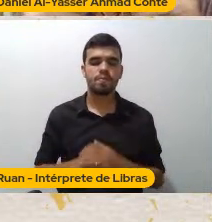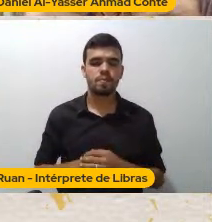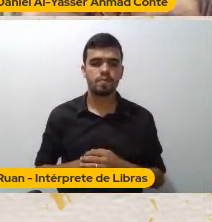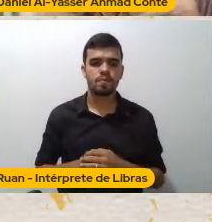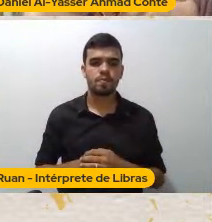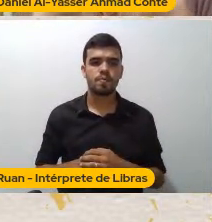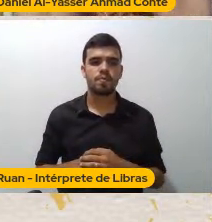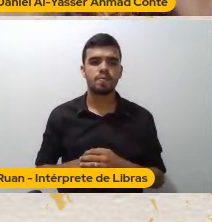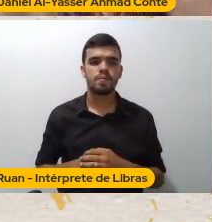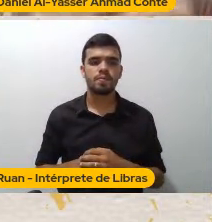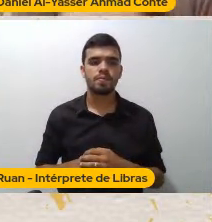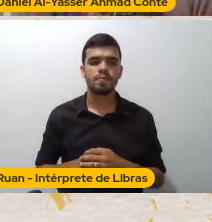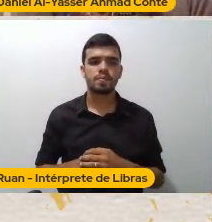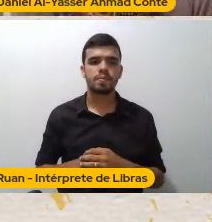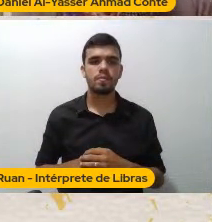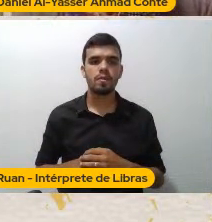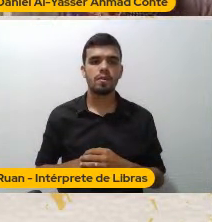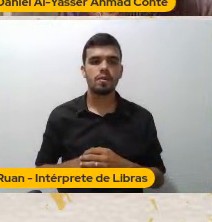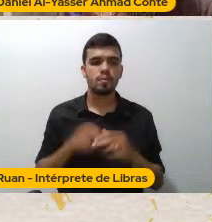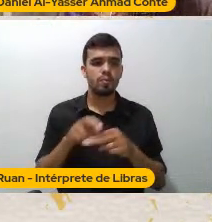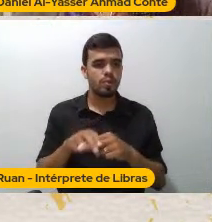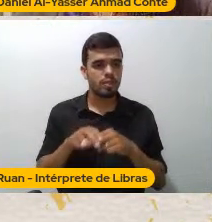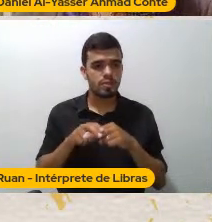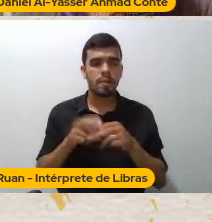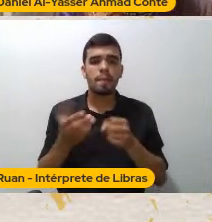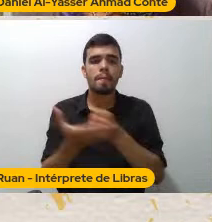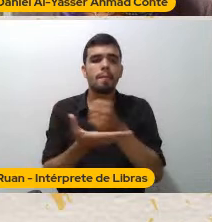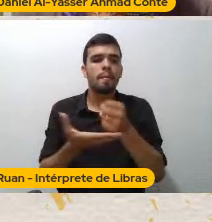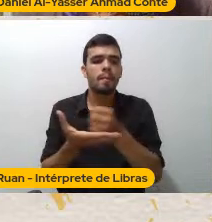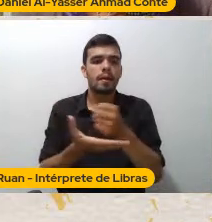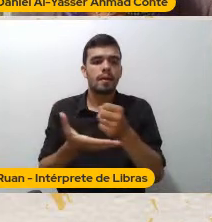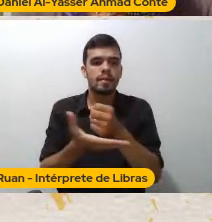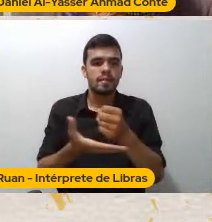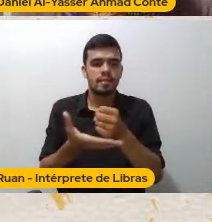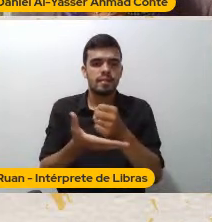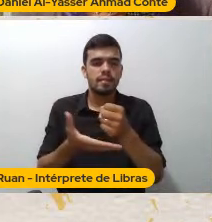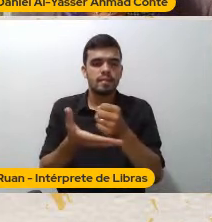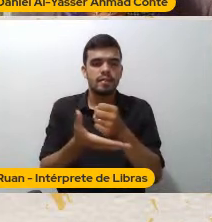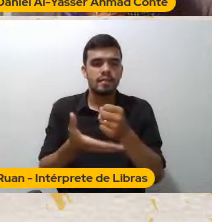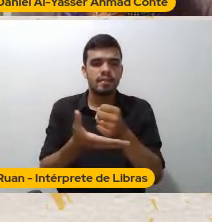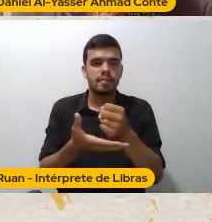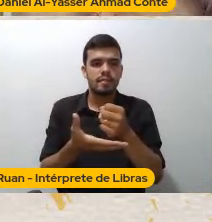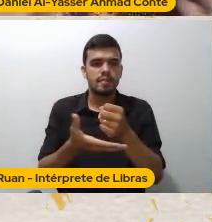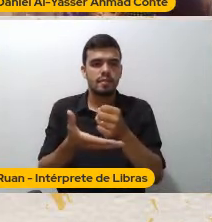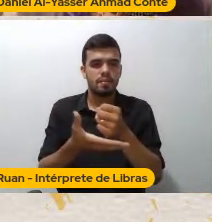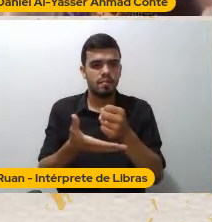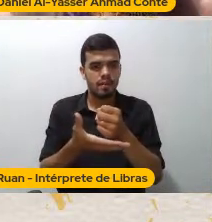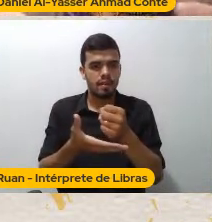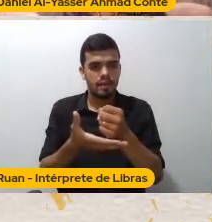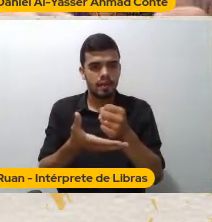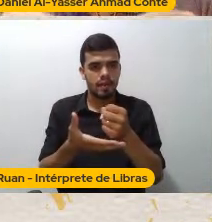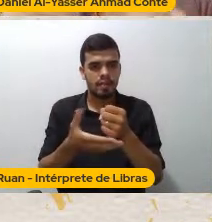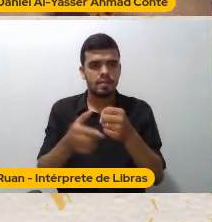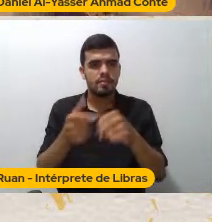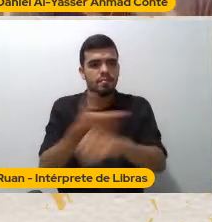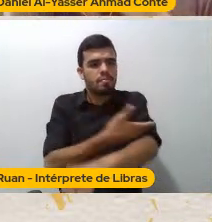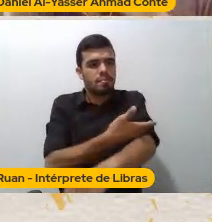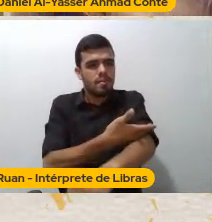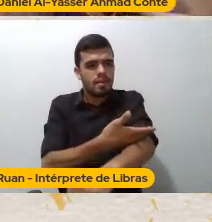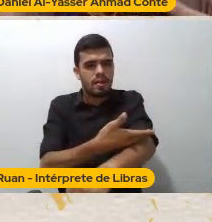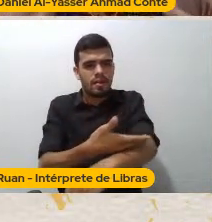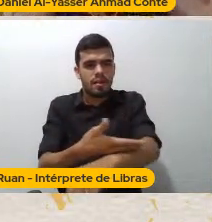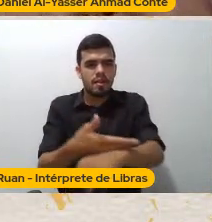nesses pilares Do domínio Do domínio Branco Do domínio